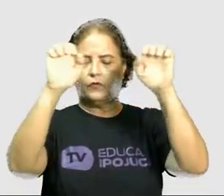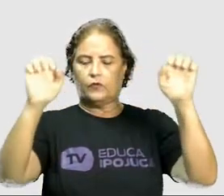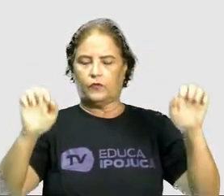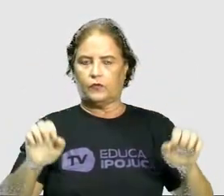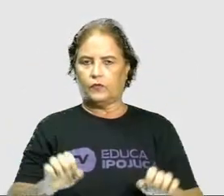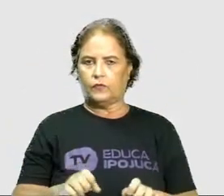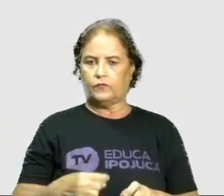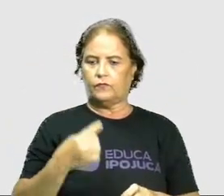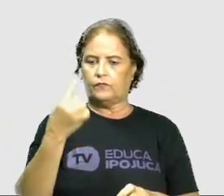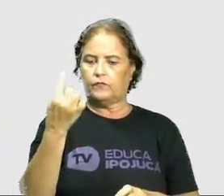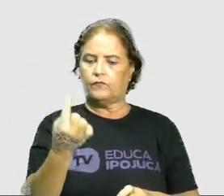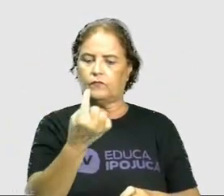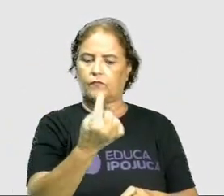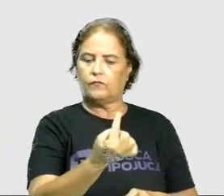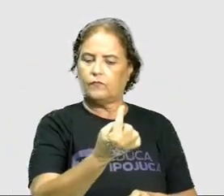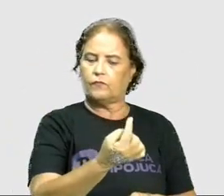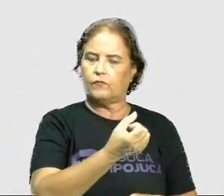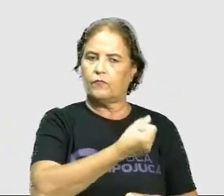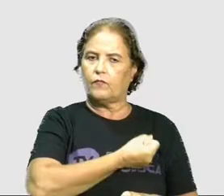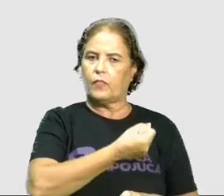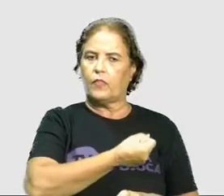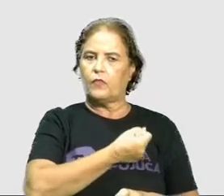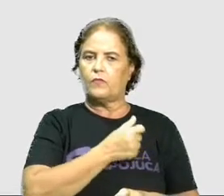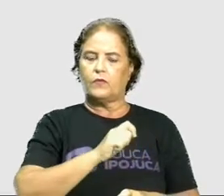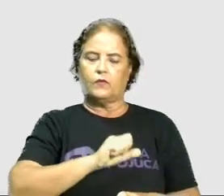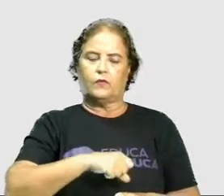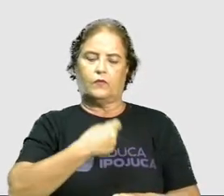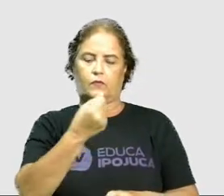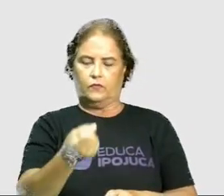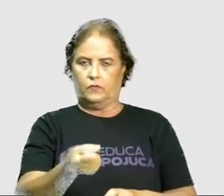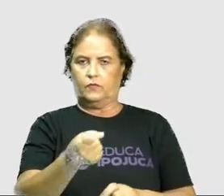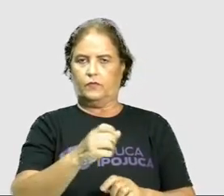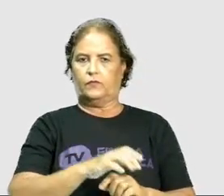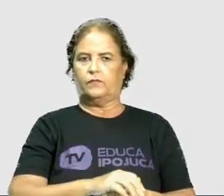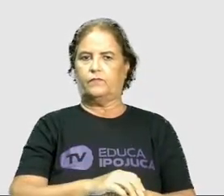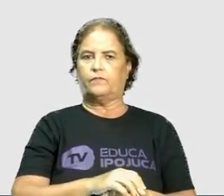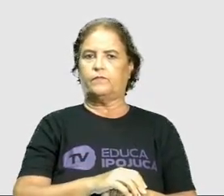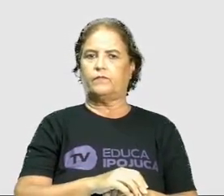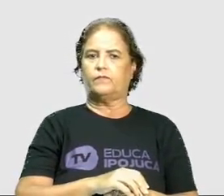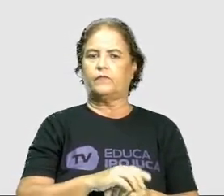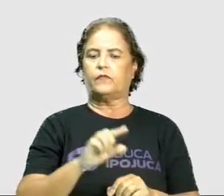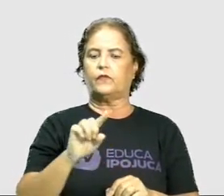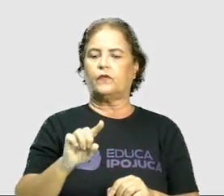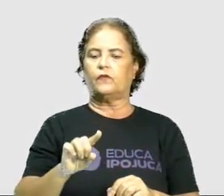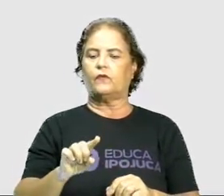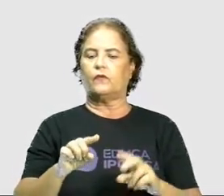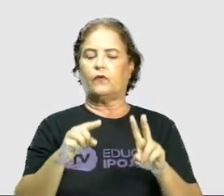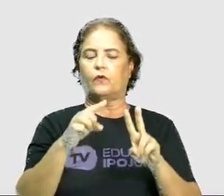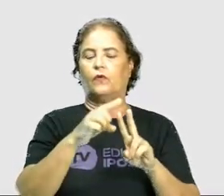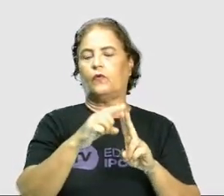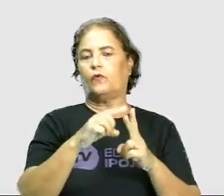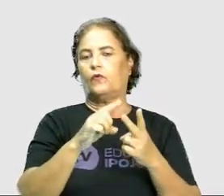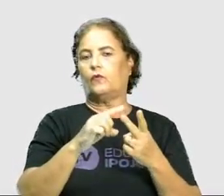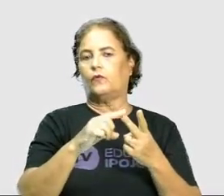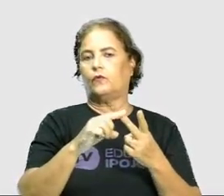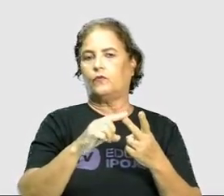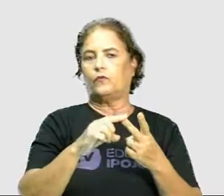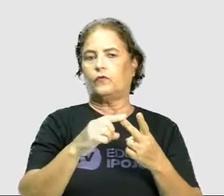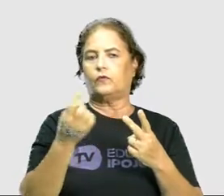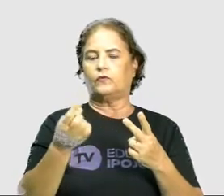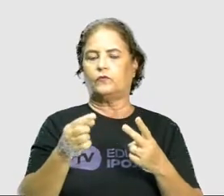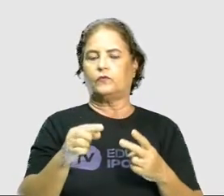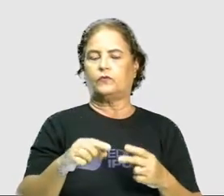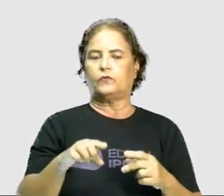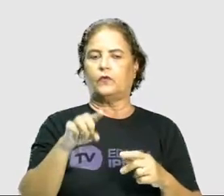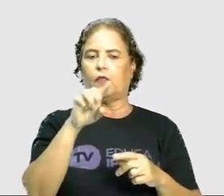número, ele tem exatamente um símbolo para representar, e outro, baseado nesses traços,